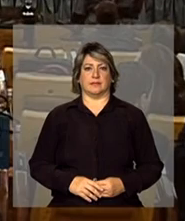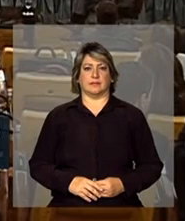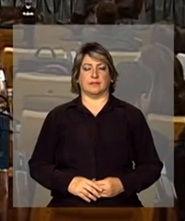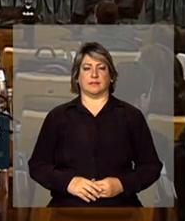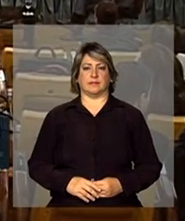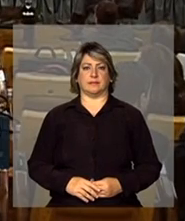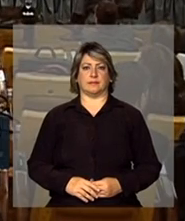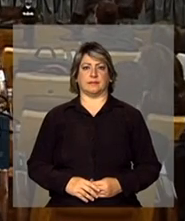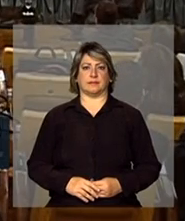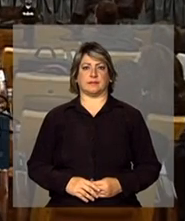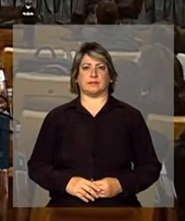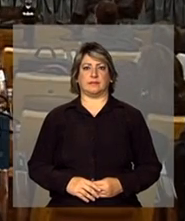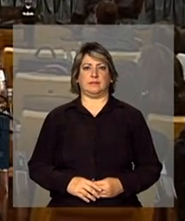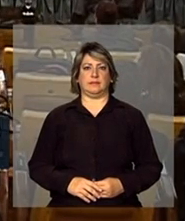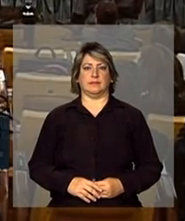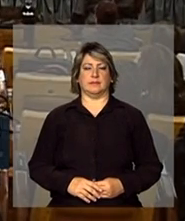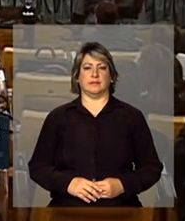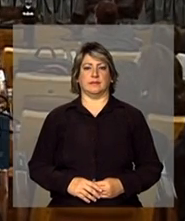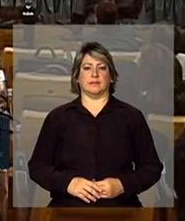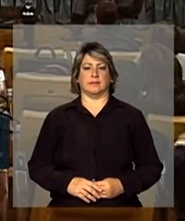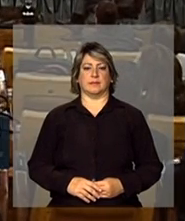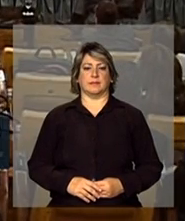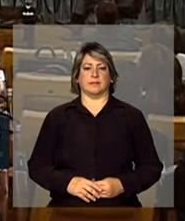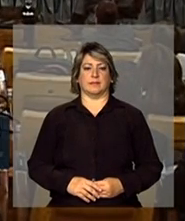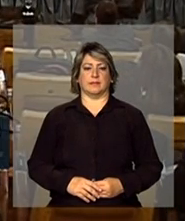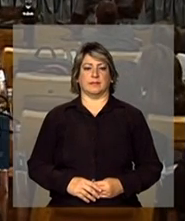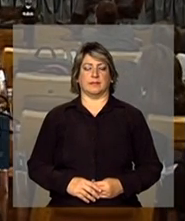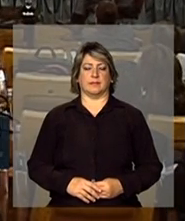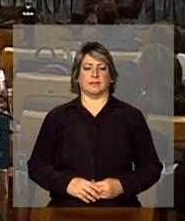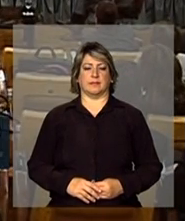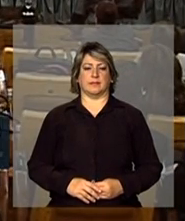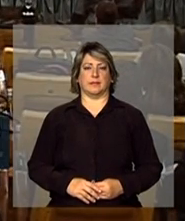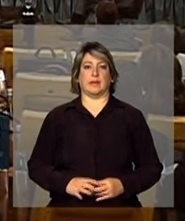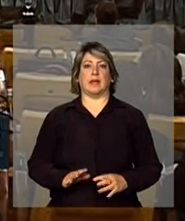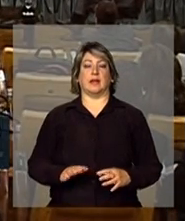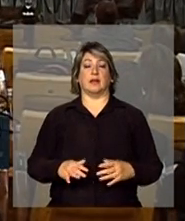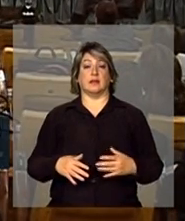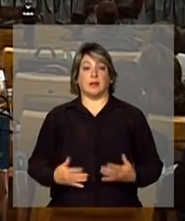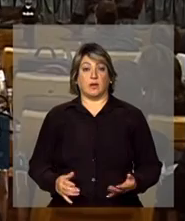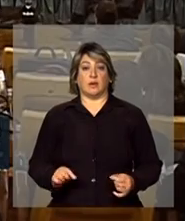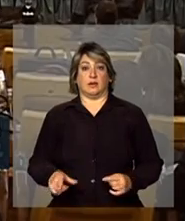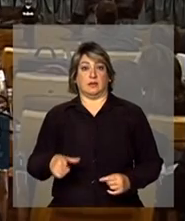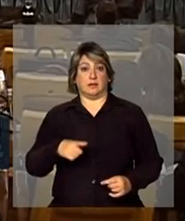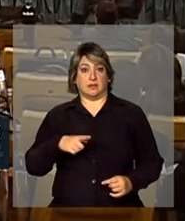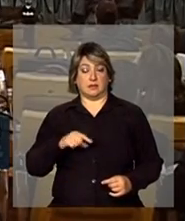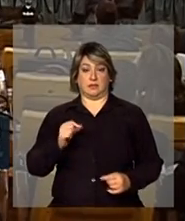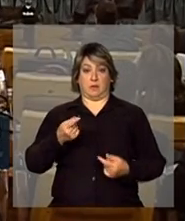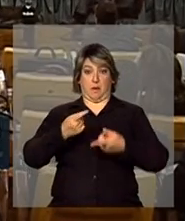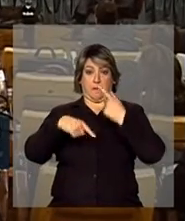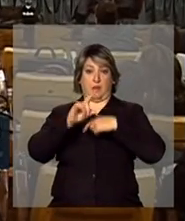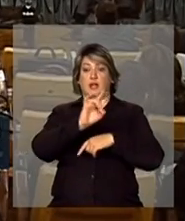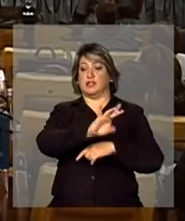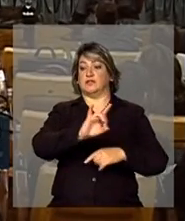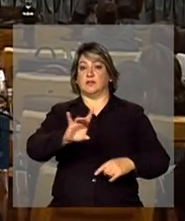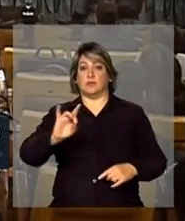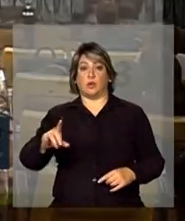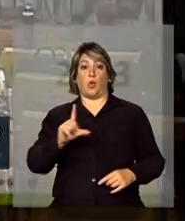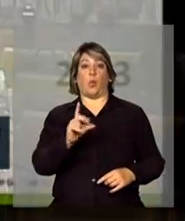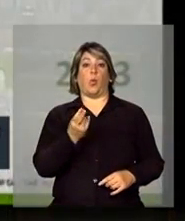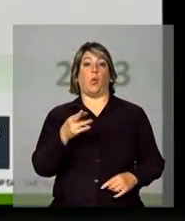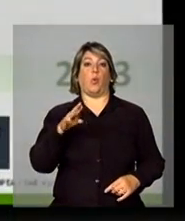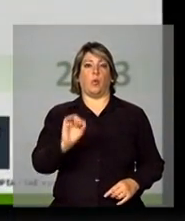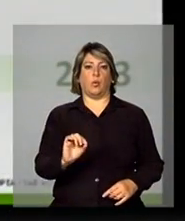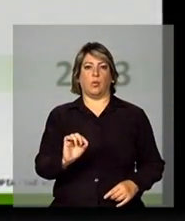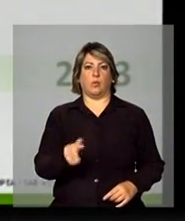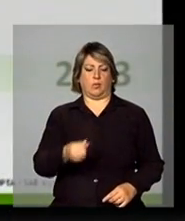Desculpa, mania de andar para trás. Então, mais prosperidade individual. Esse é o lucro, o rendimento do trabalho